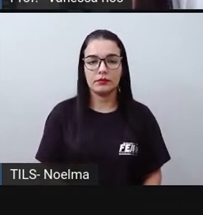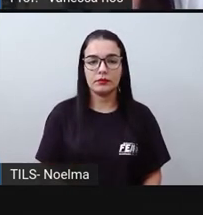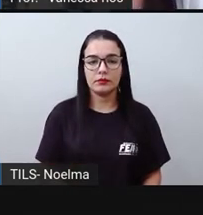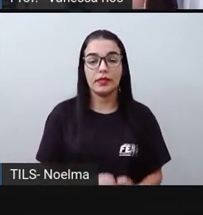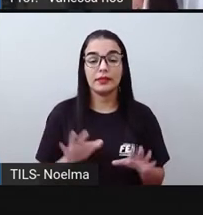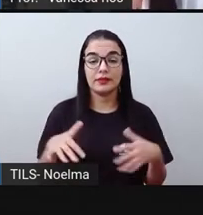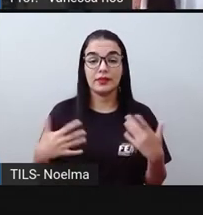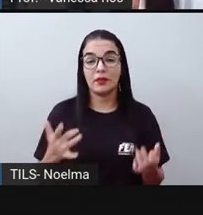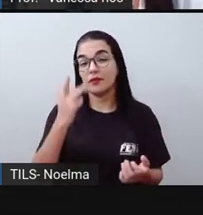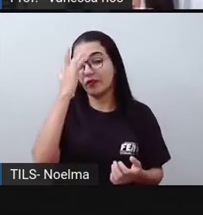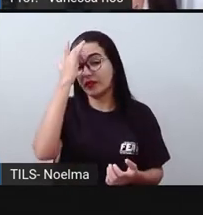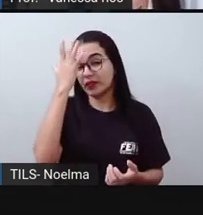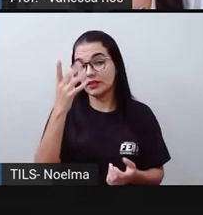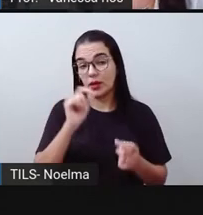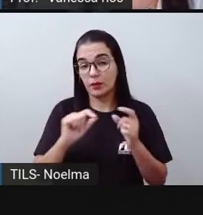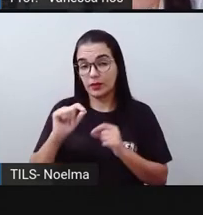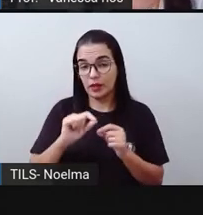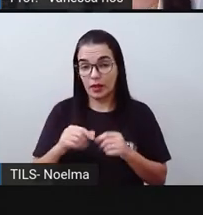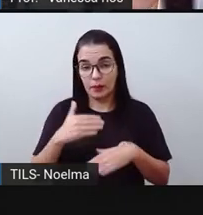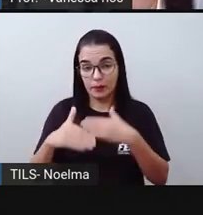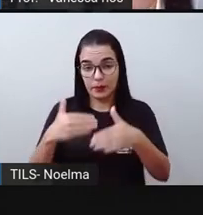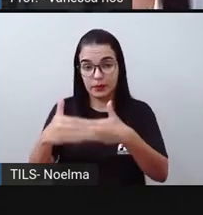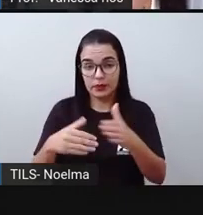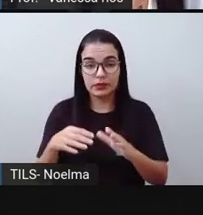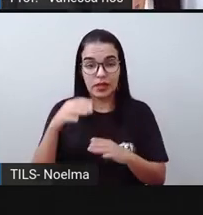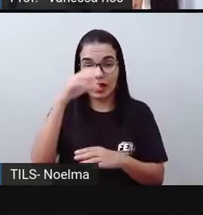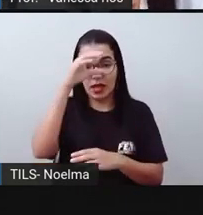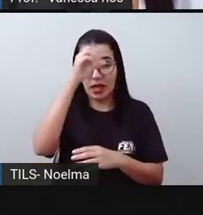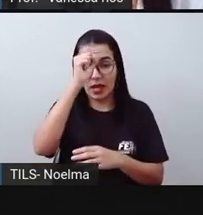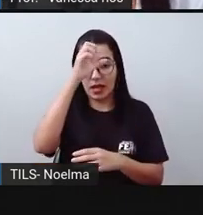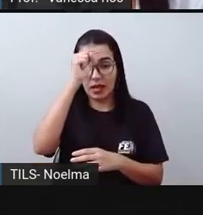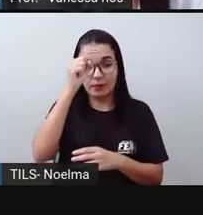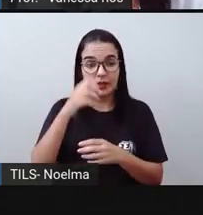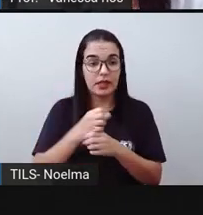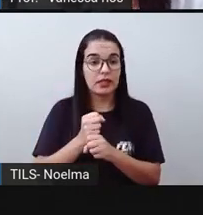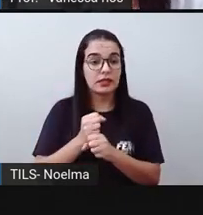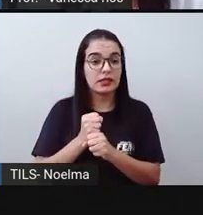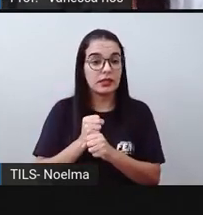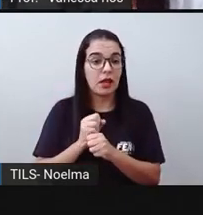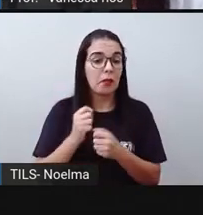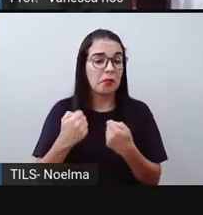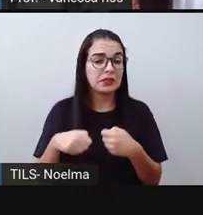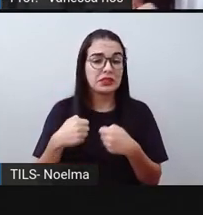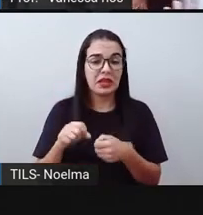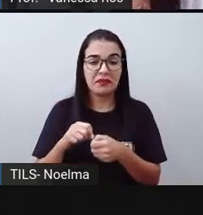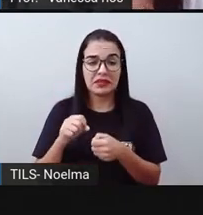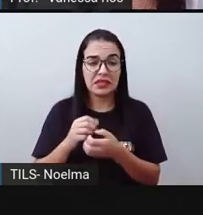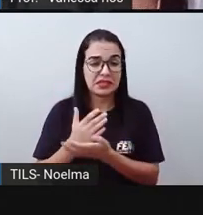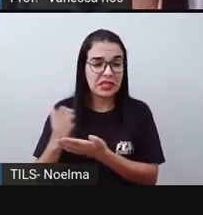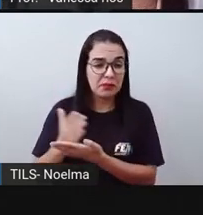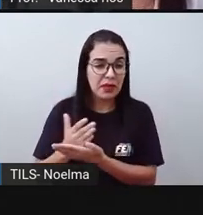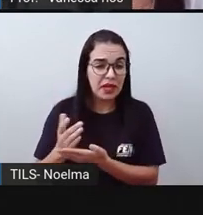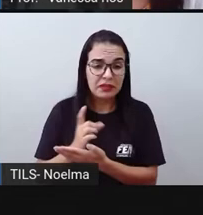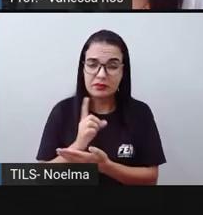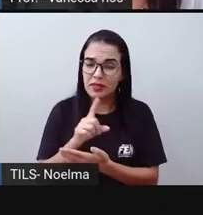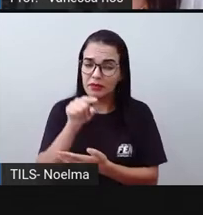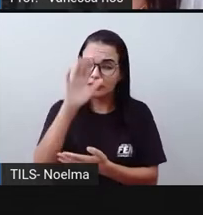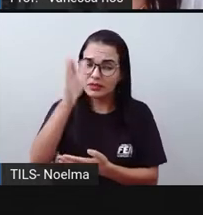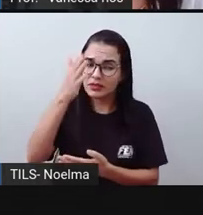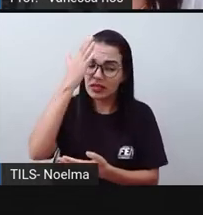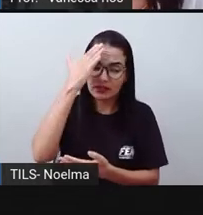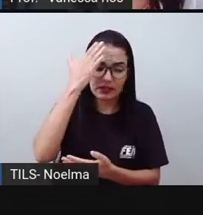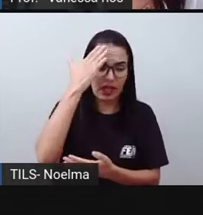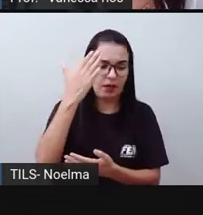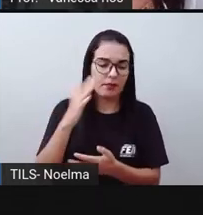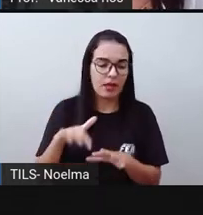Mas aí a gente, para facilitar o processo, a gente não precisa fazer essa soma de forma separada. A Pró está só mostrando, né, como é que